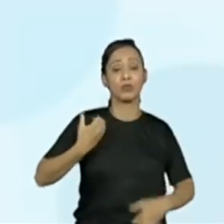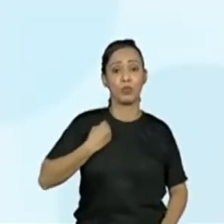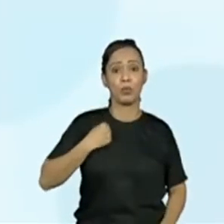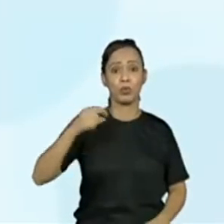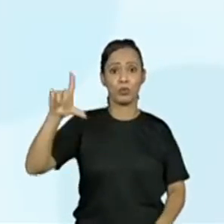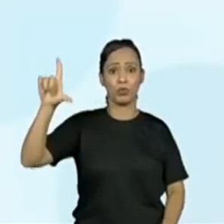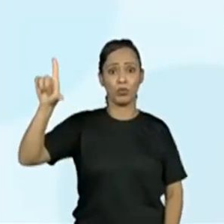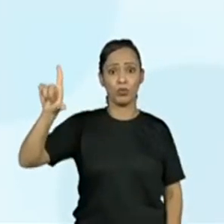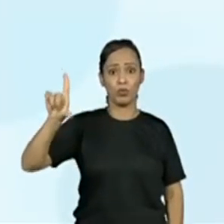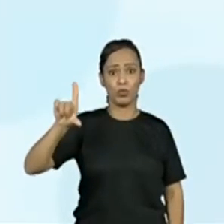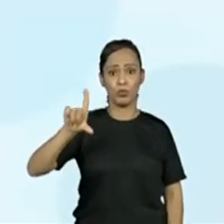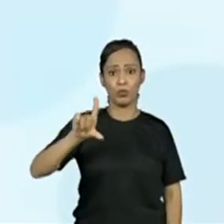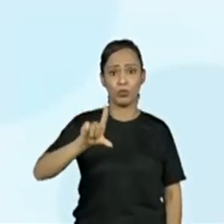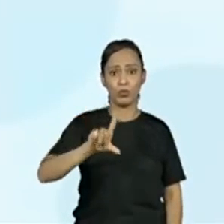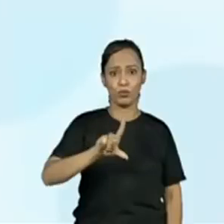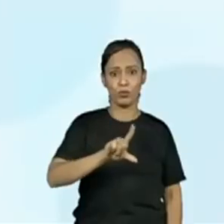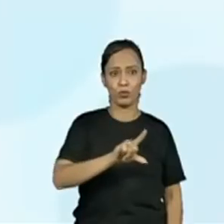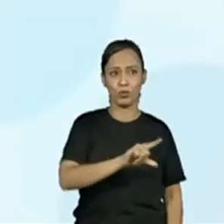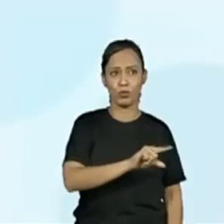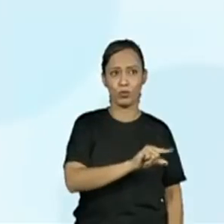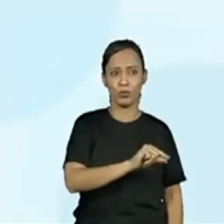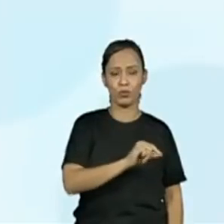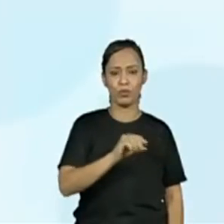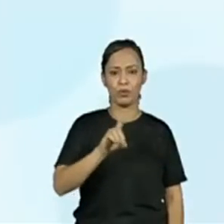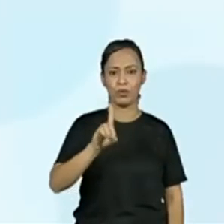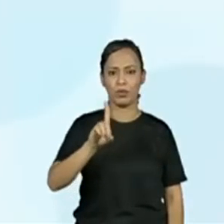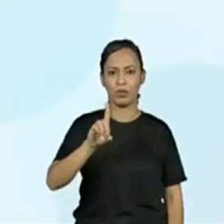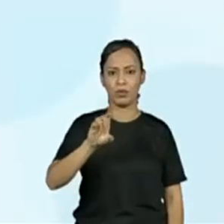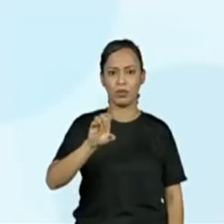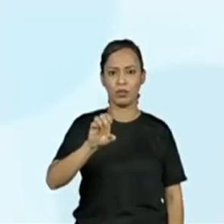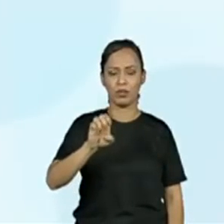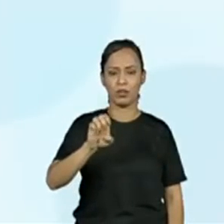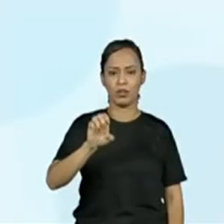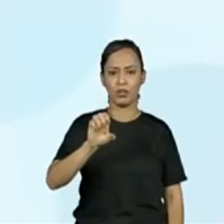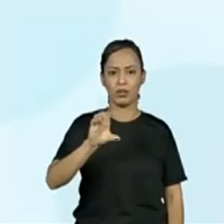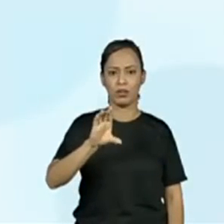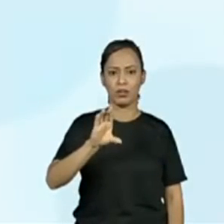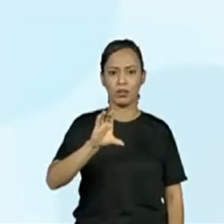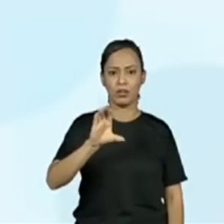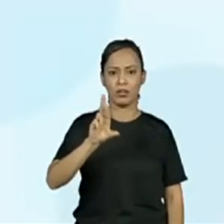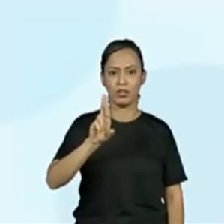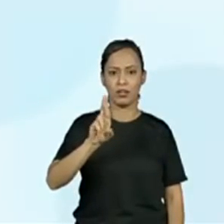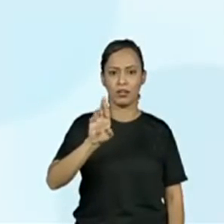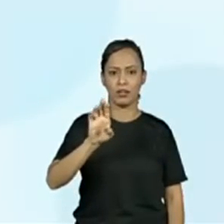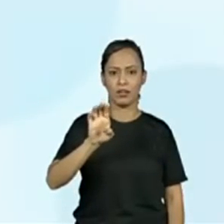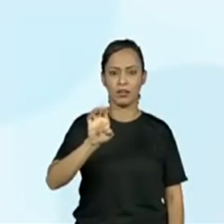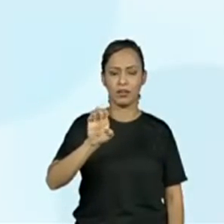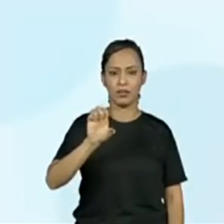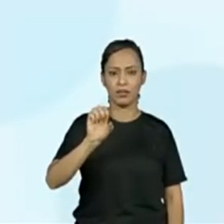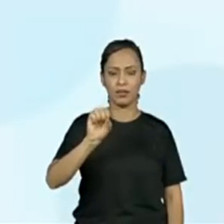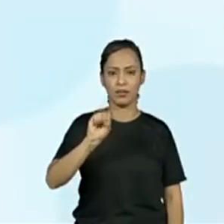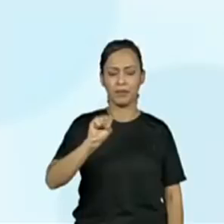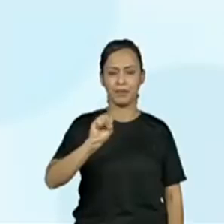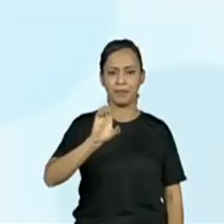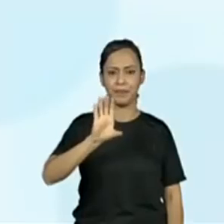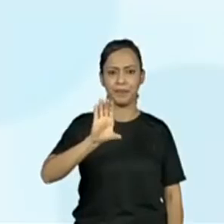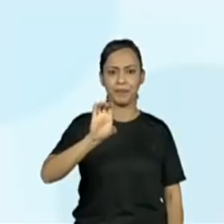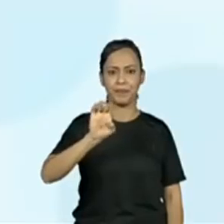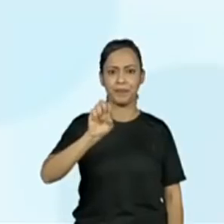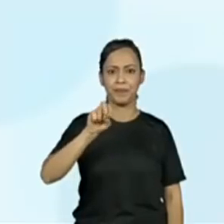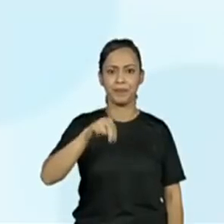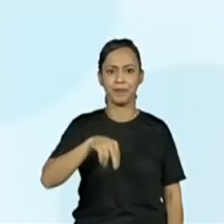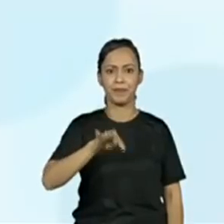registrando, ordem decrescente. Isso. E dessa vez não foi de 10 em 10. Qual foi a forma aí que aconteceu essa